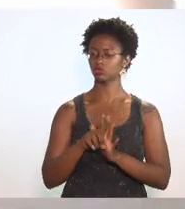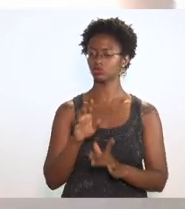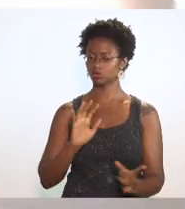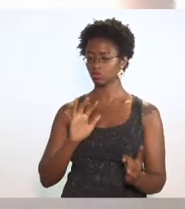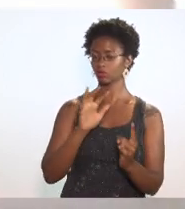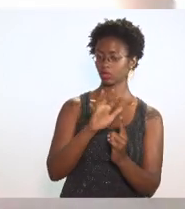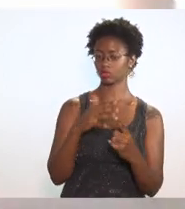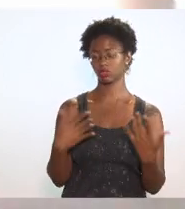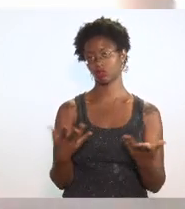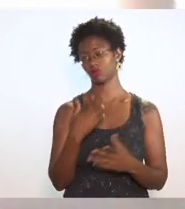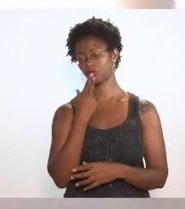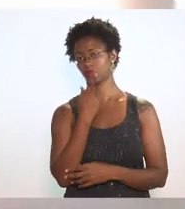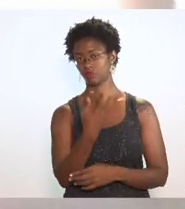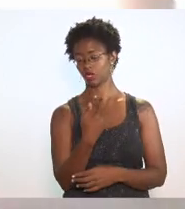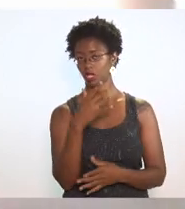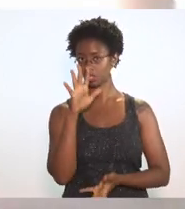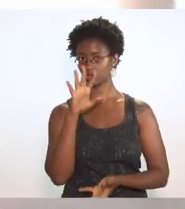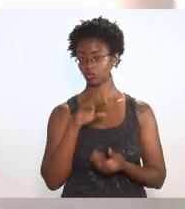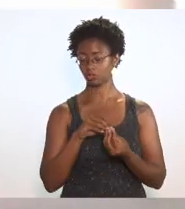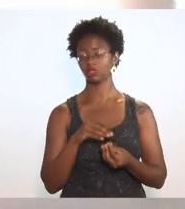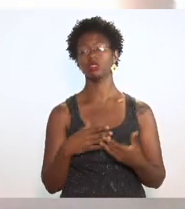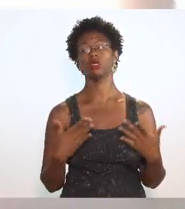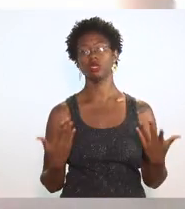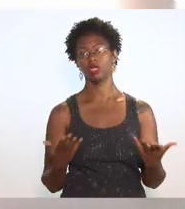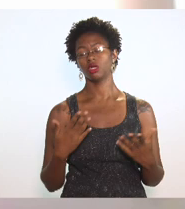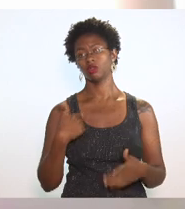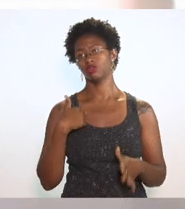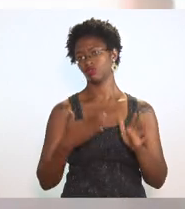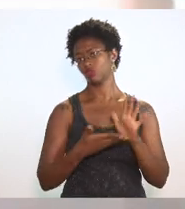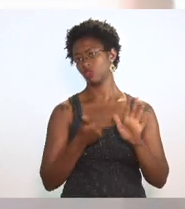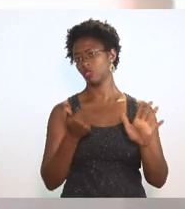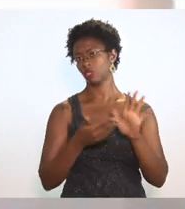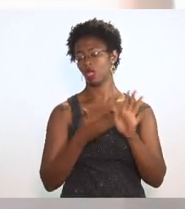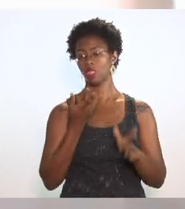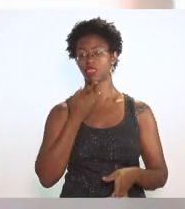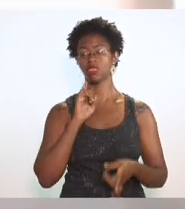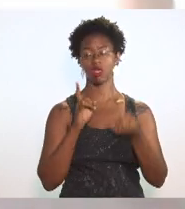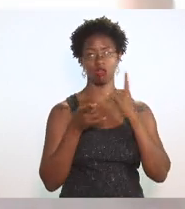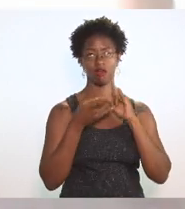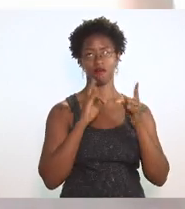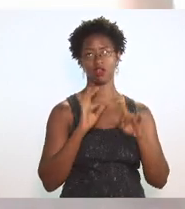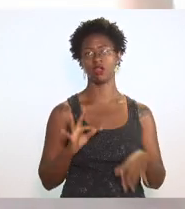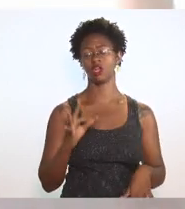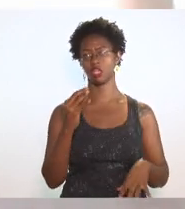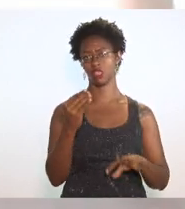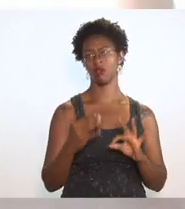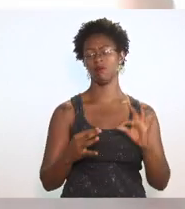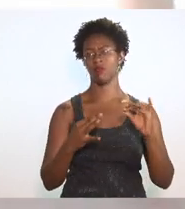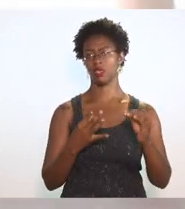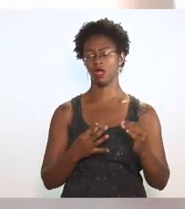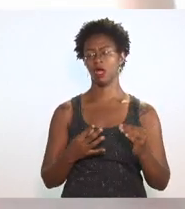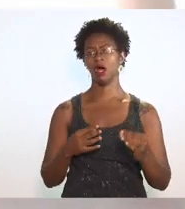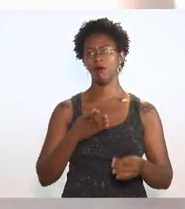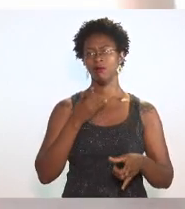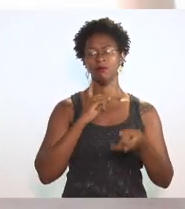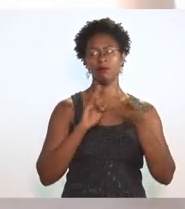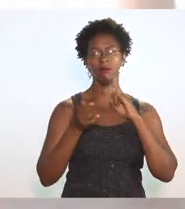o que eu tenho para dizer é que a retirada das cervejas de todas as cervejas e chopp da